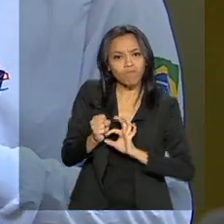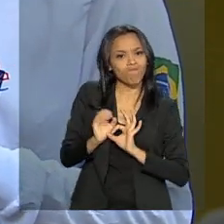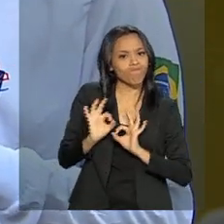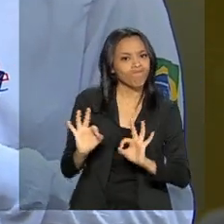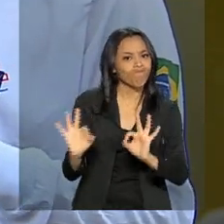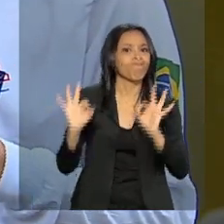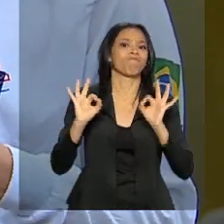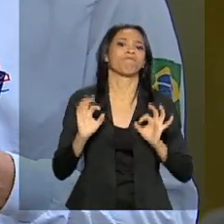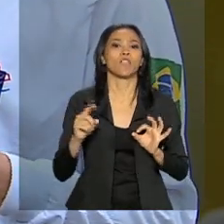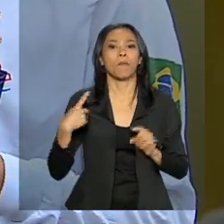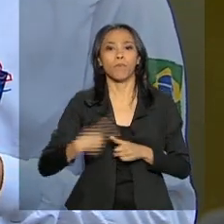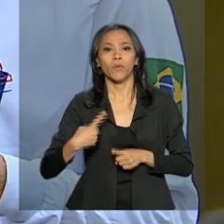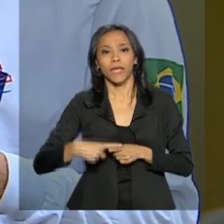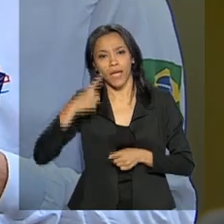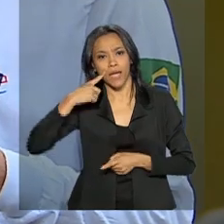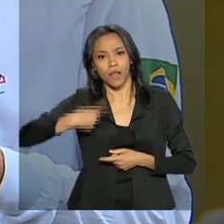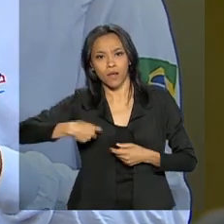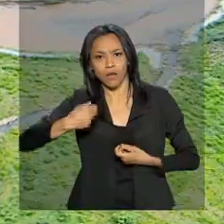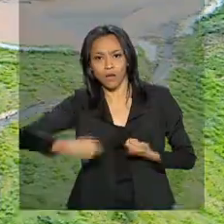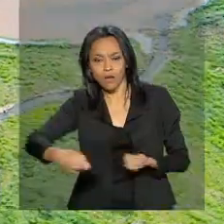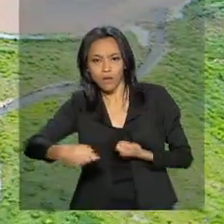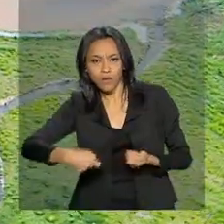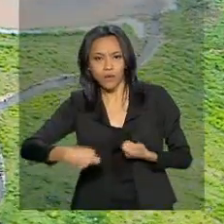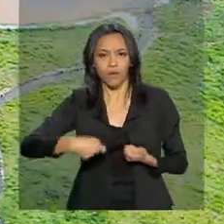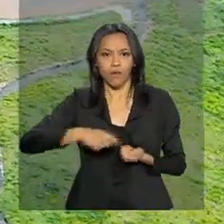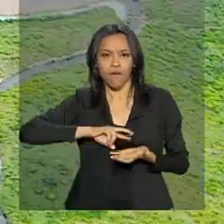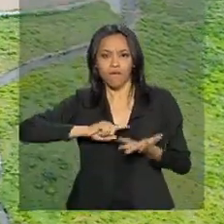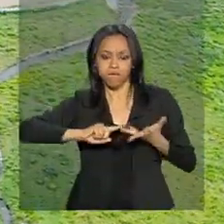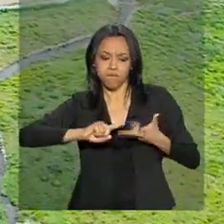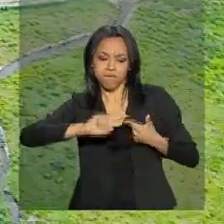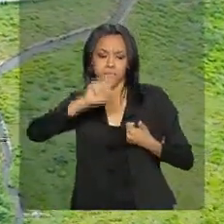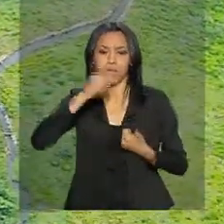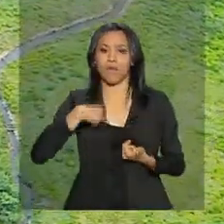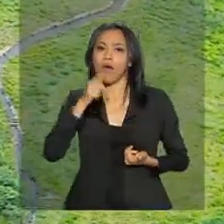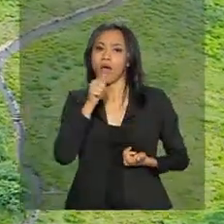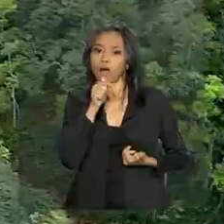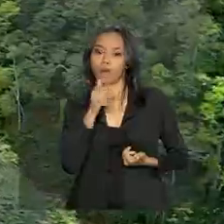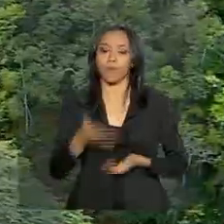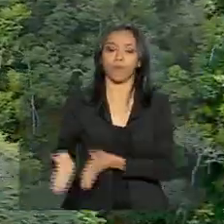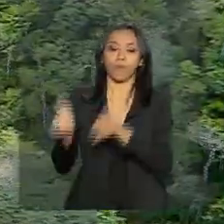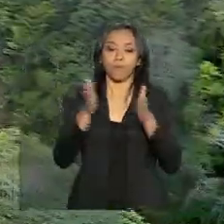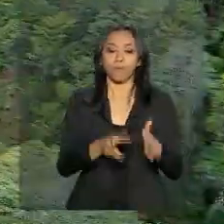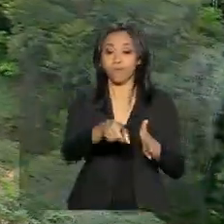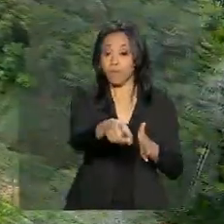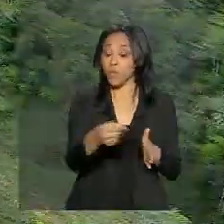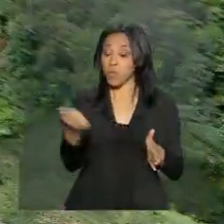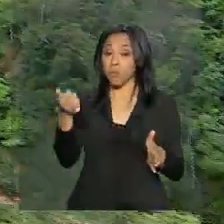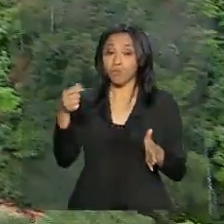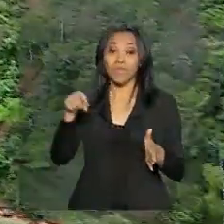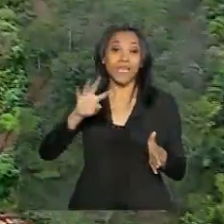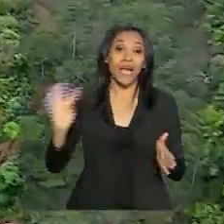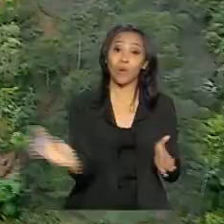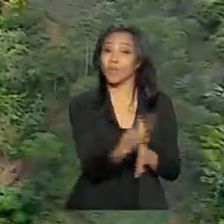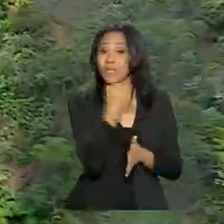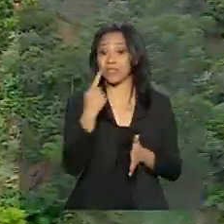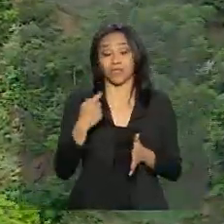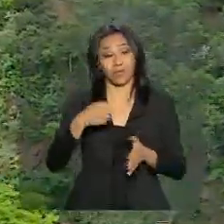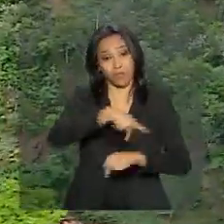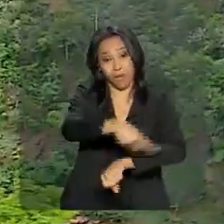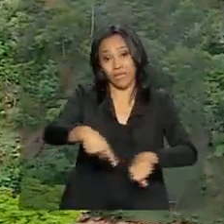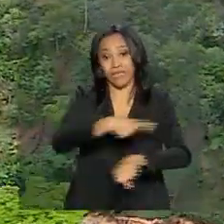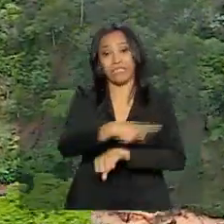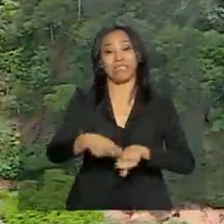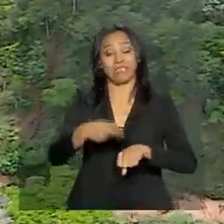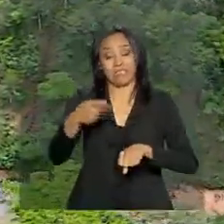elas fazem o monitoramento de diversos itens. A recuperação ambiental do maior desastre da mineração que o país viveu